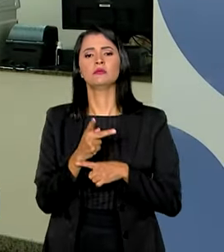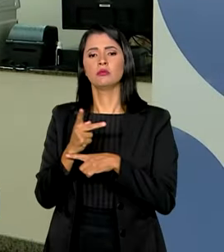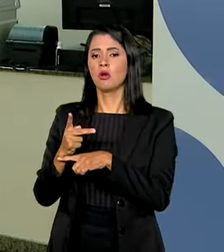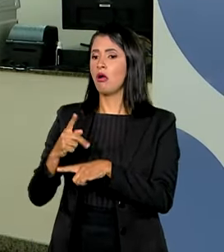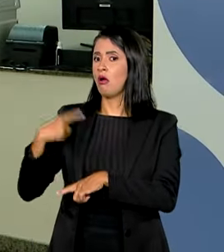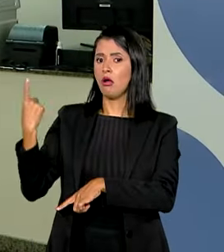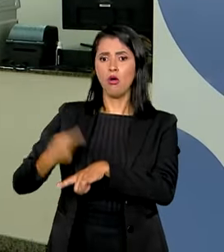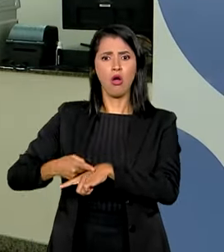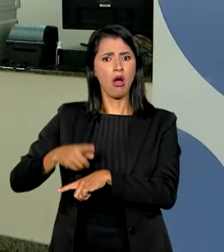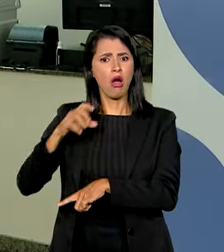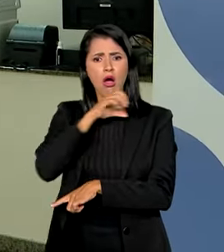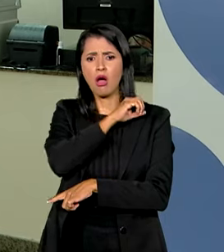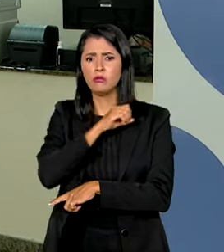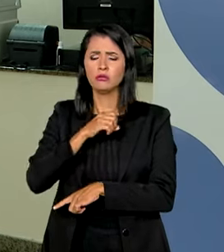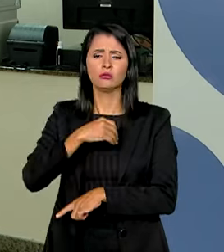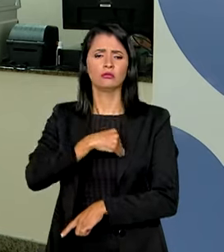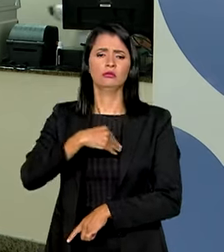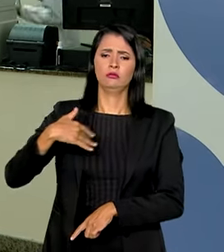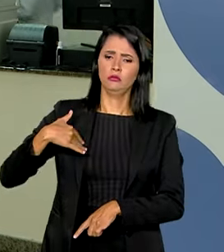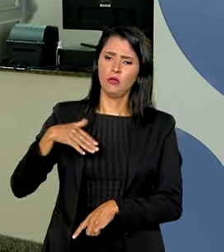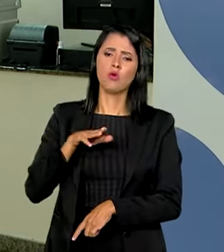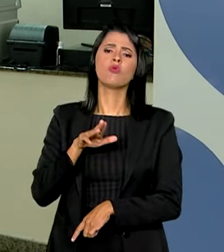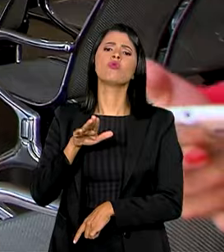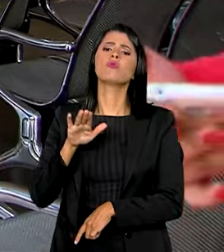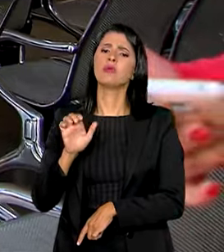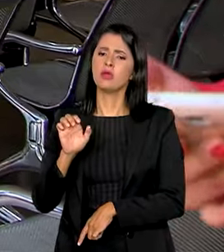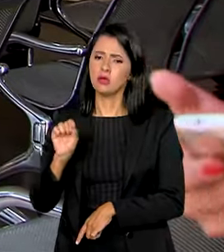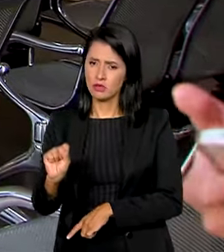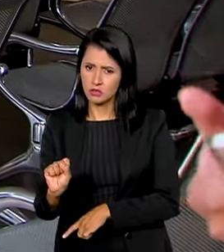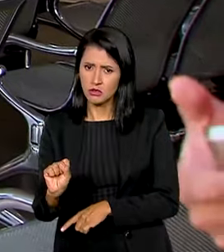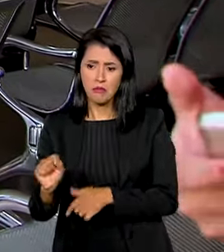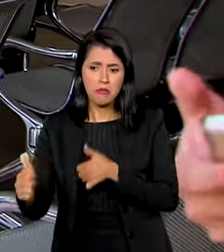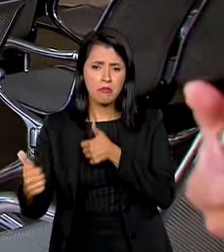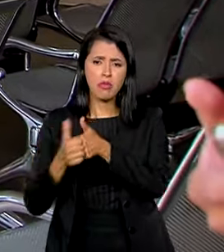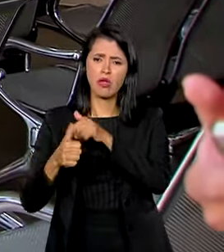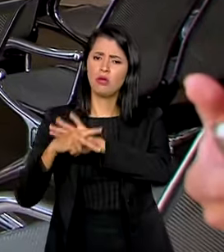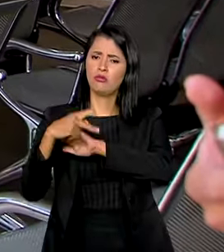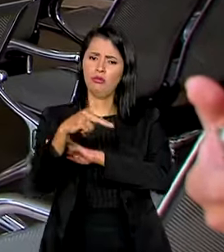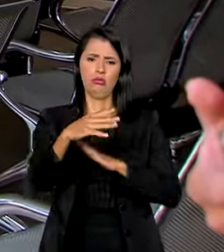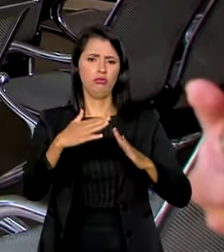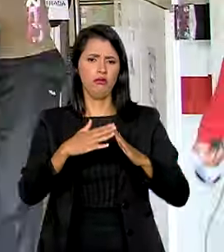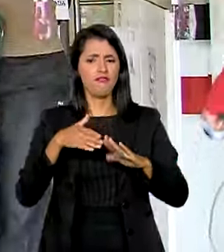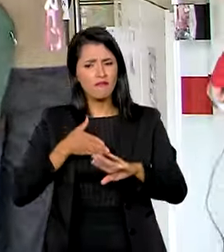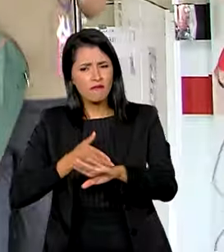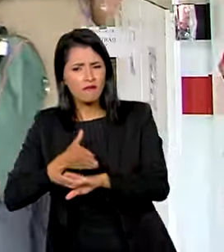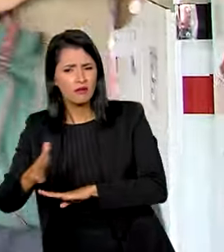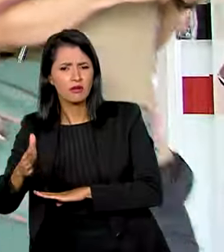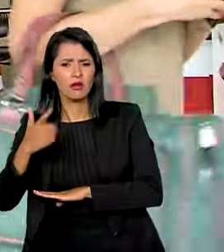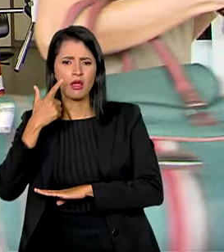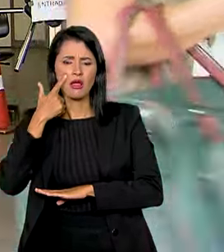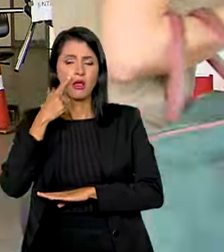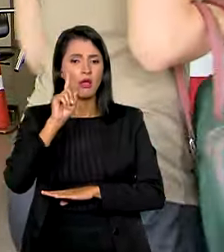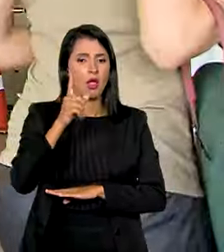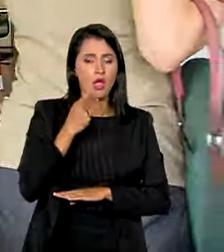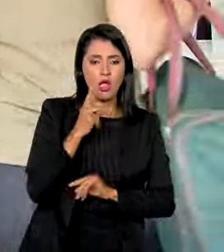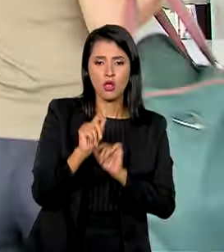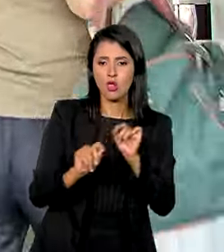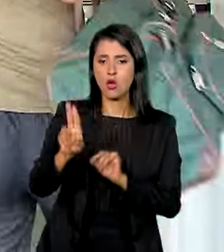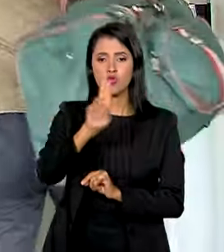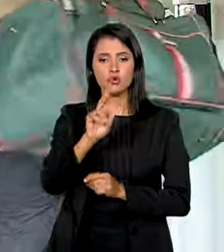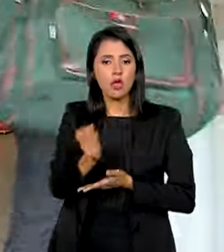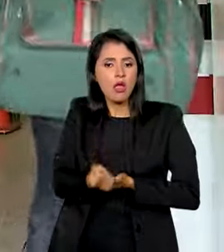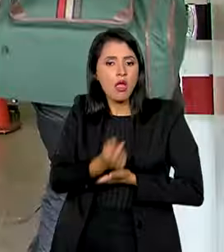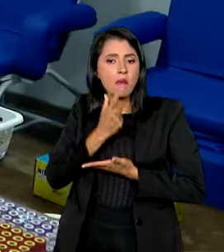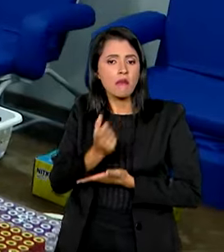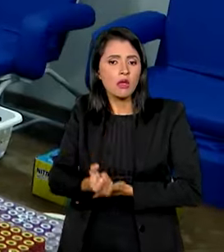imediatamente a unidade básica de saúde mais próxima de sua casa. E não faça uso de